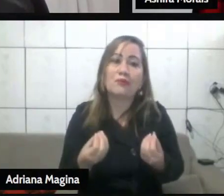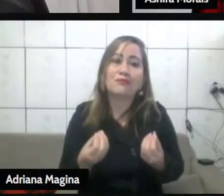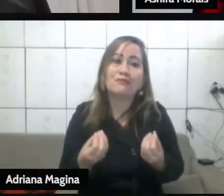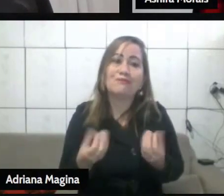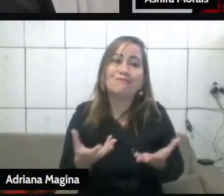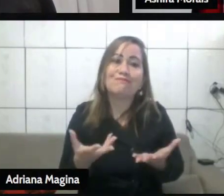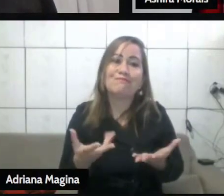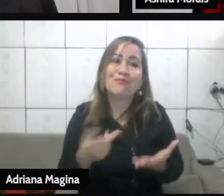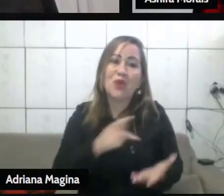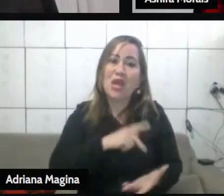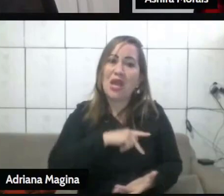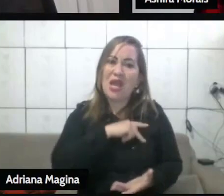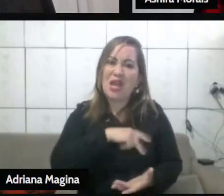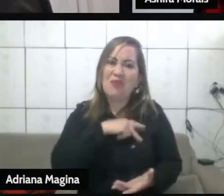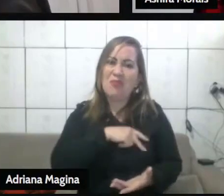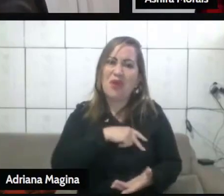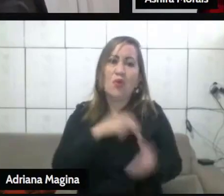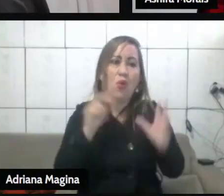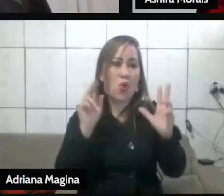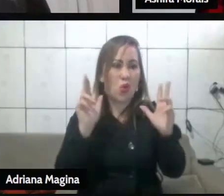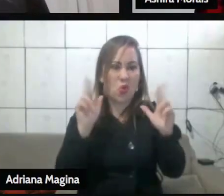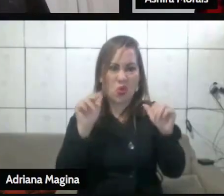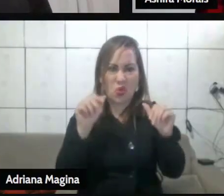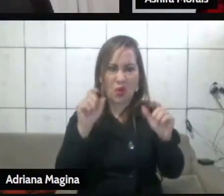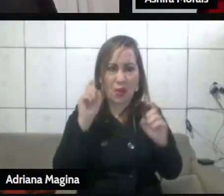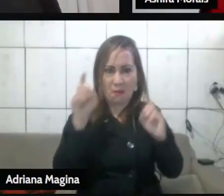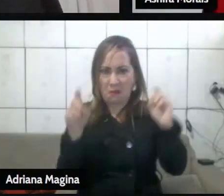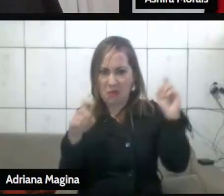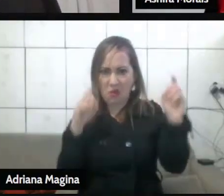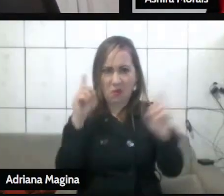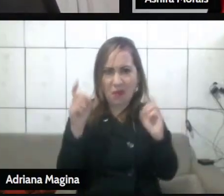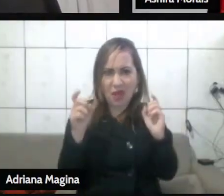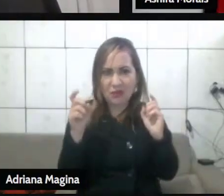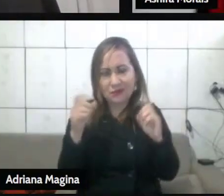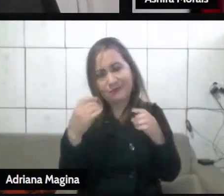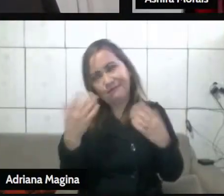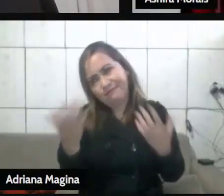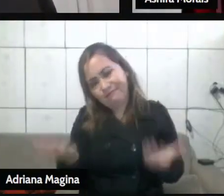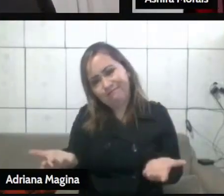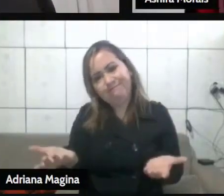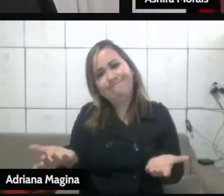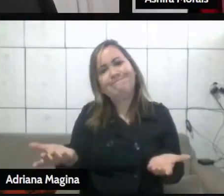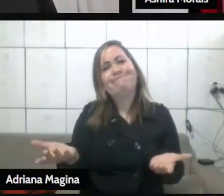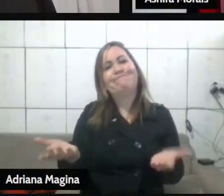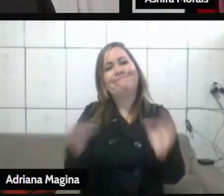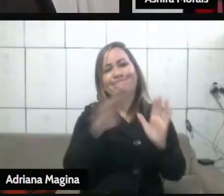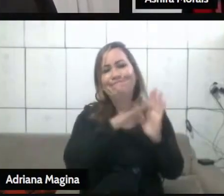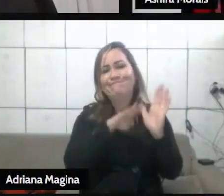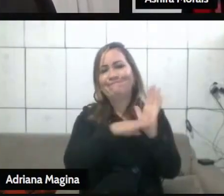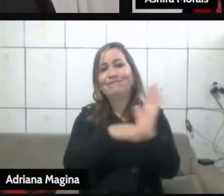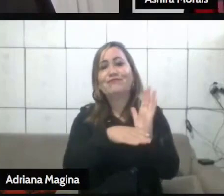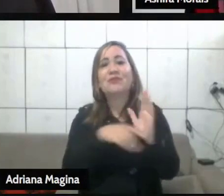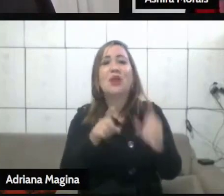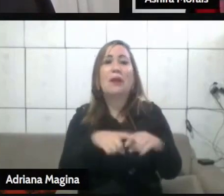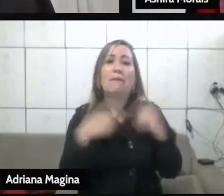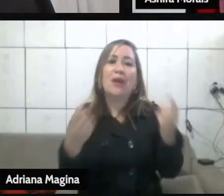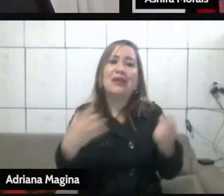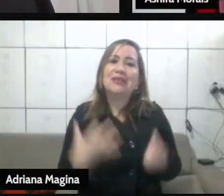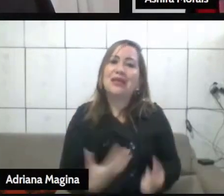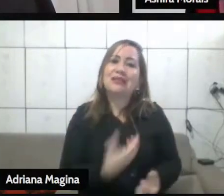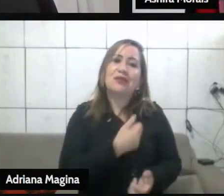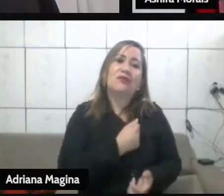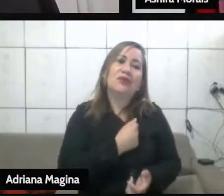se preocupou em quebrar regras. É, pois é. Então, o que acontece? Se a salvação fosse pelas obras, com